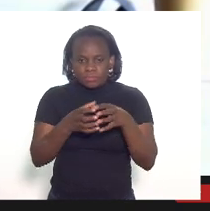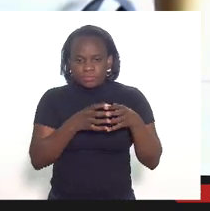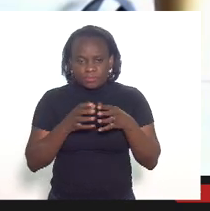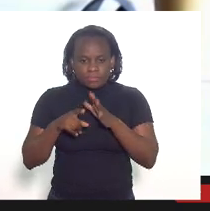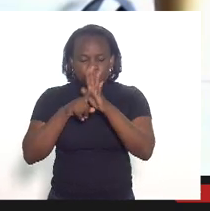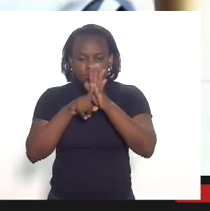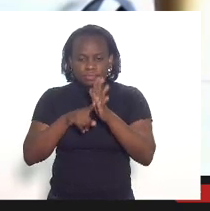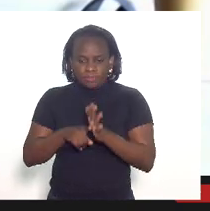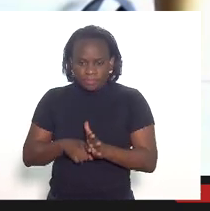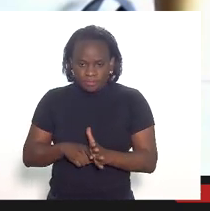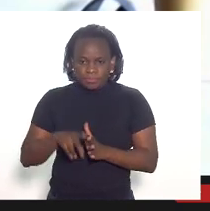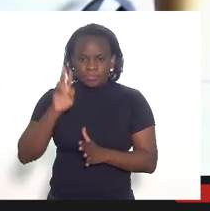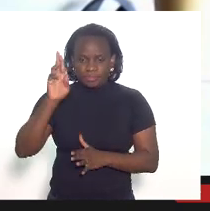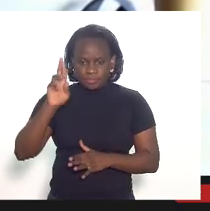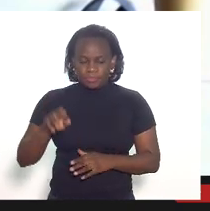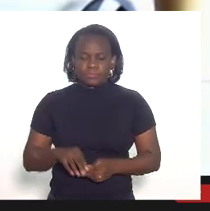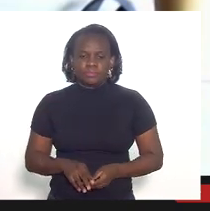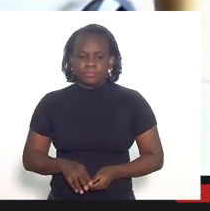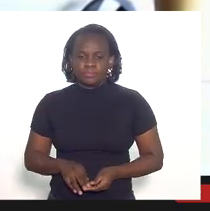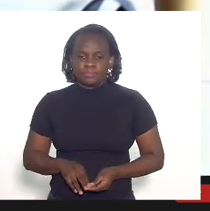fiscalizatórios